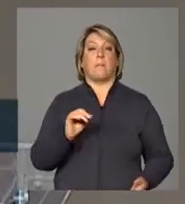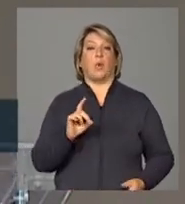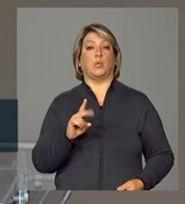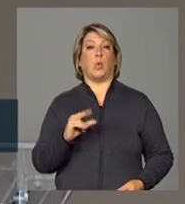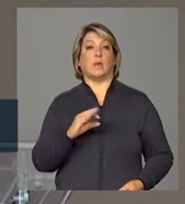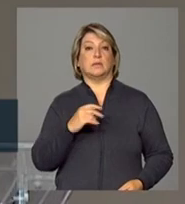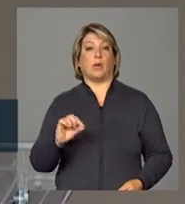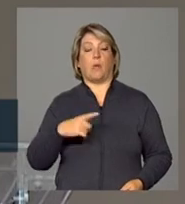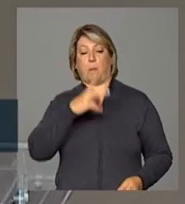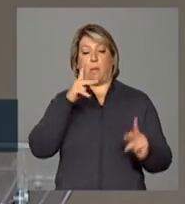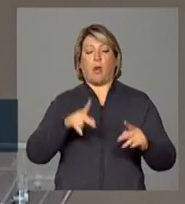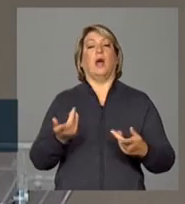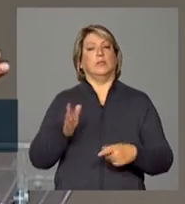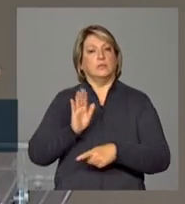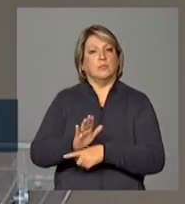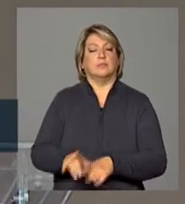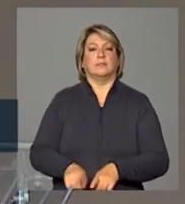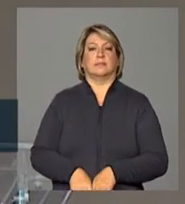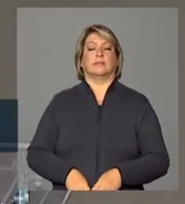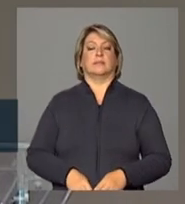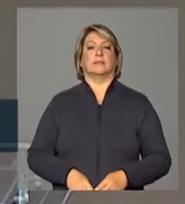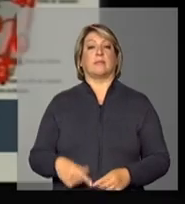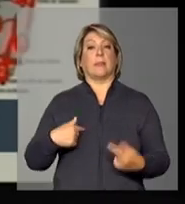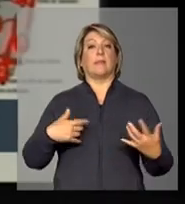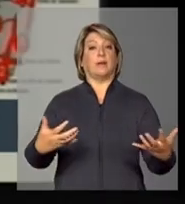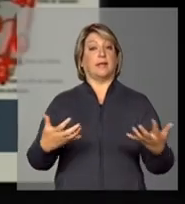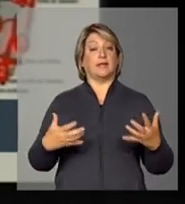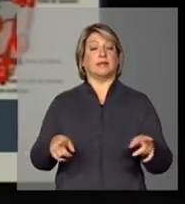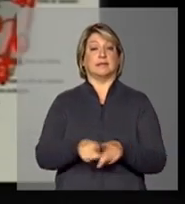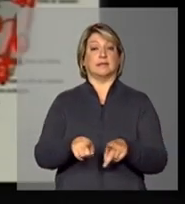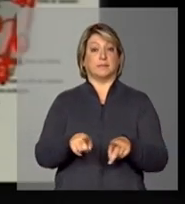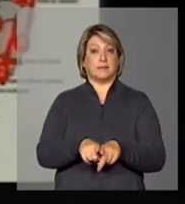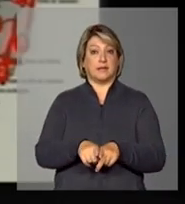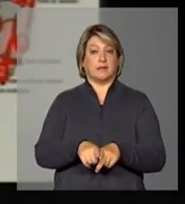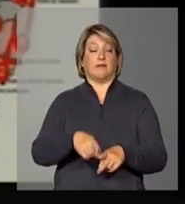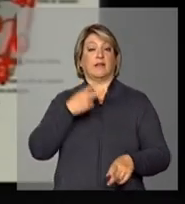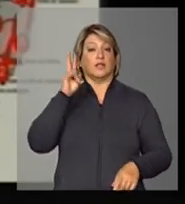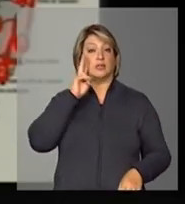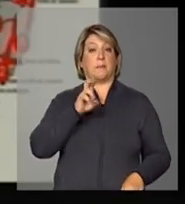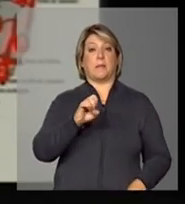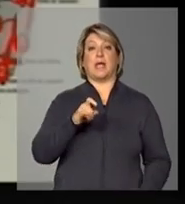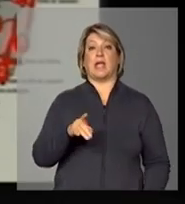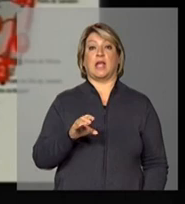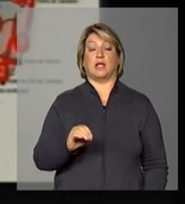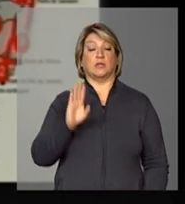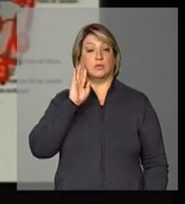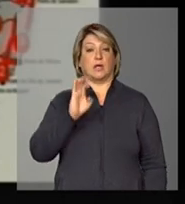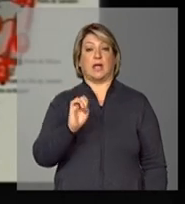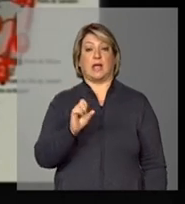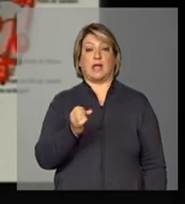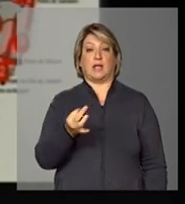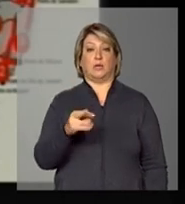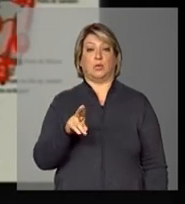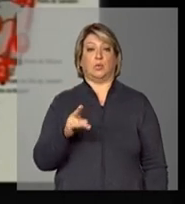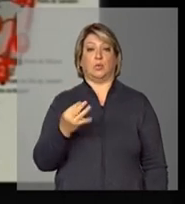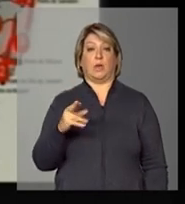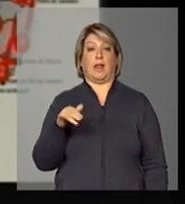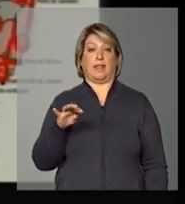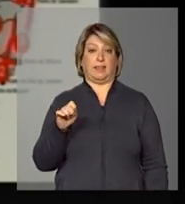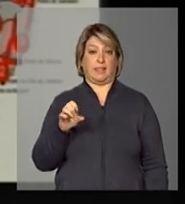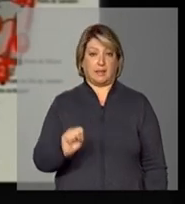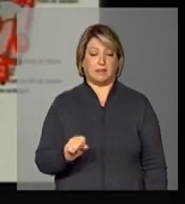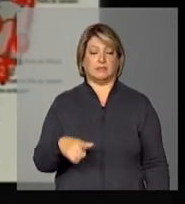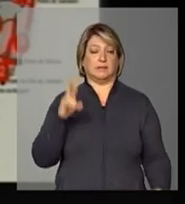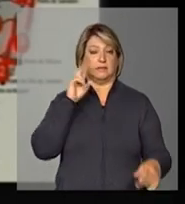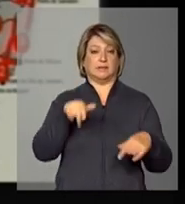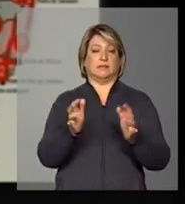população eu queria chamar atenção aqui para os eixos estruturantes do programa nacional de investimento em